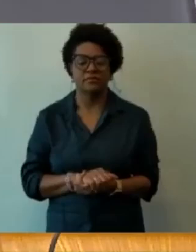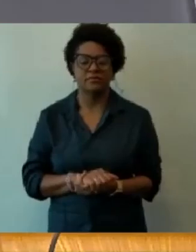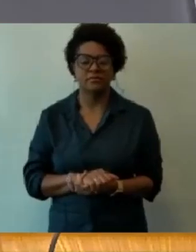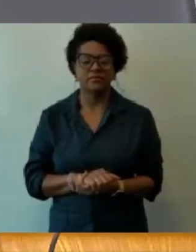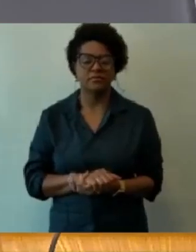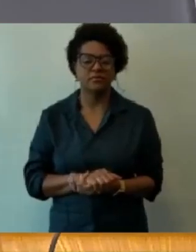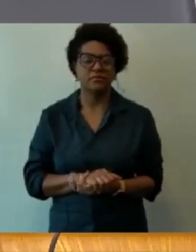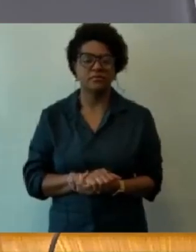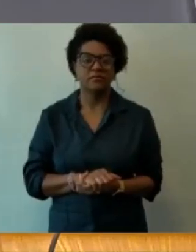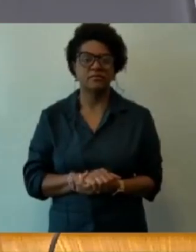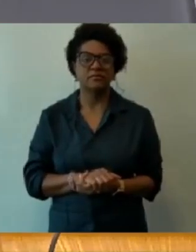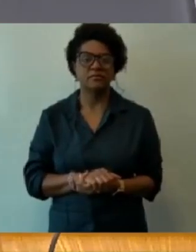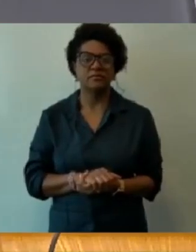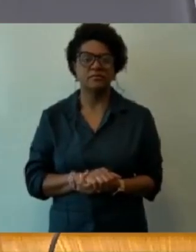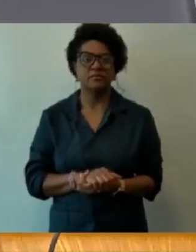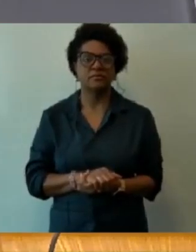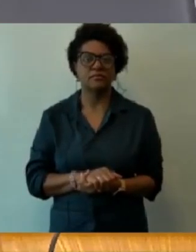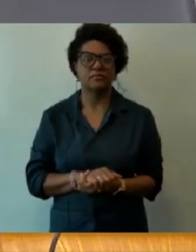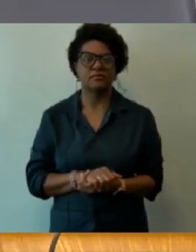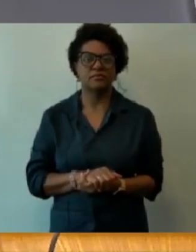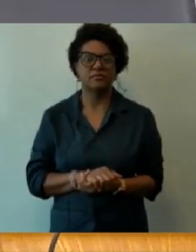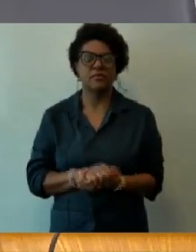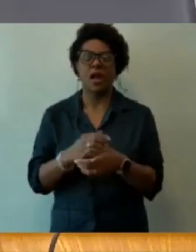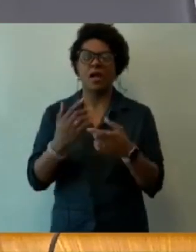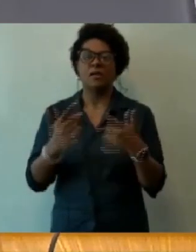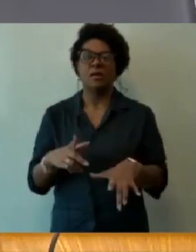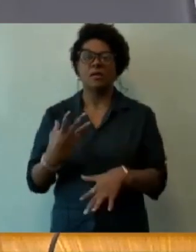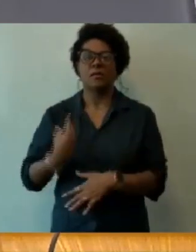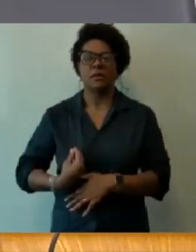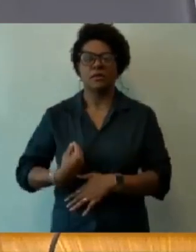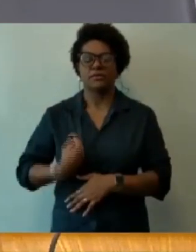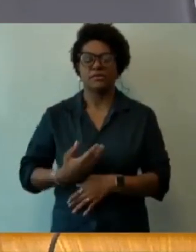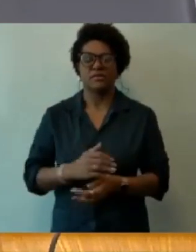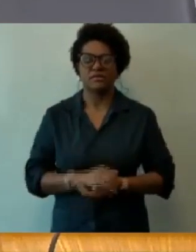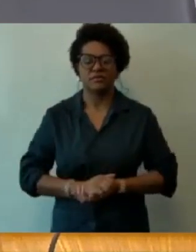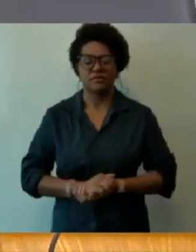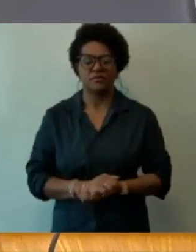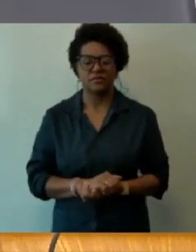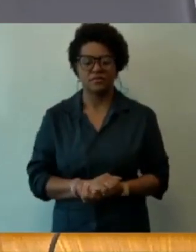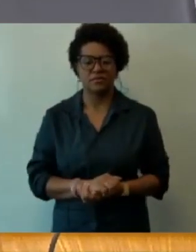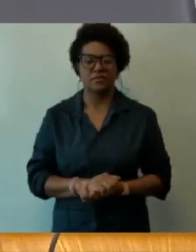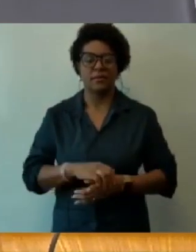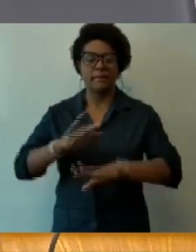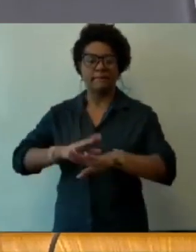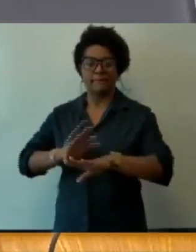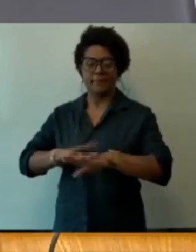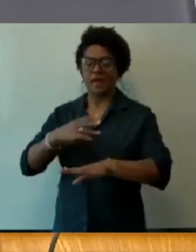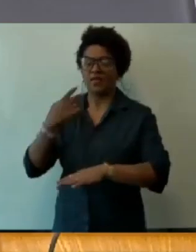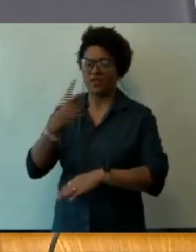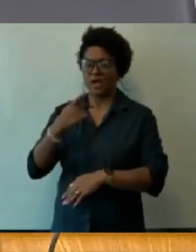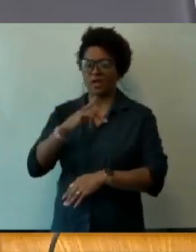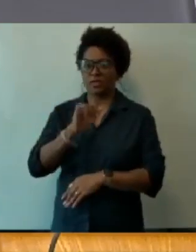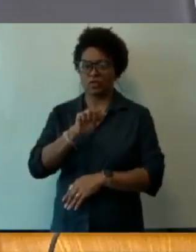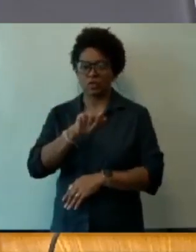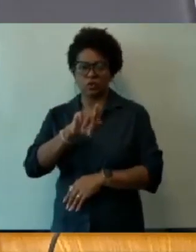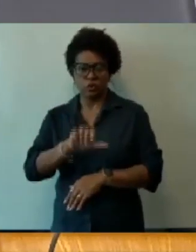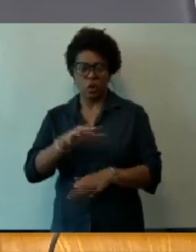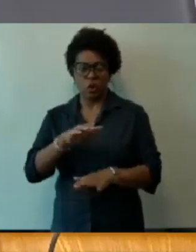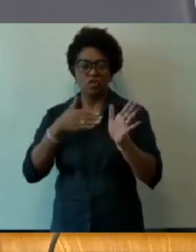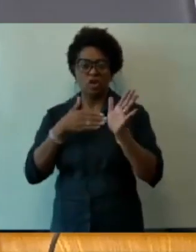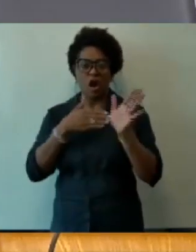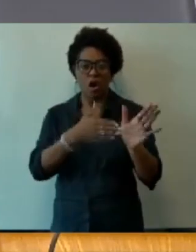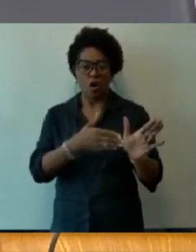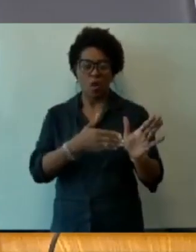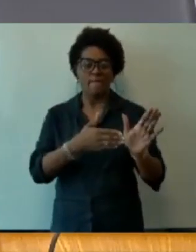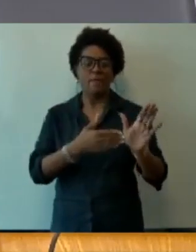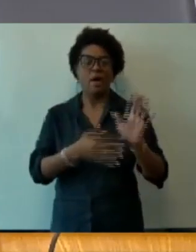Cadê? Caiu? Acho que caiu. Eu, vereador Jorge Santos, acompanho o parecer do relator, fica aprovado então o